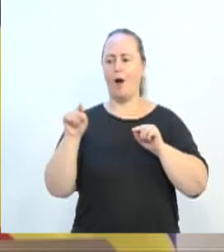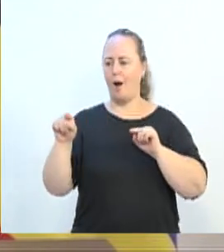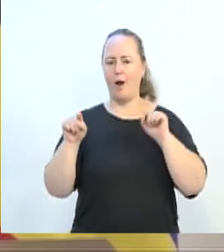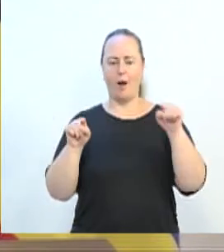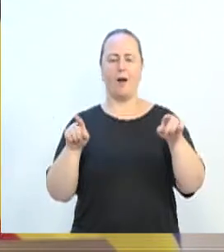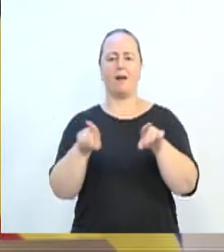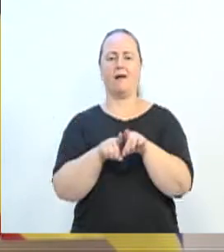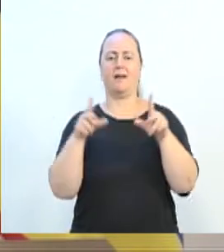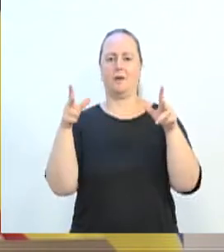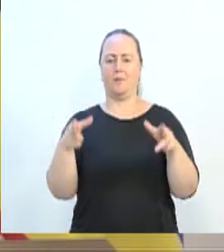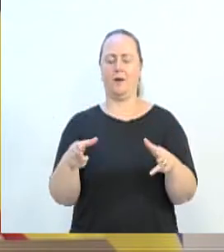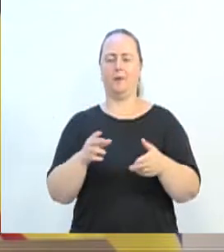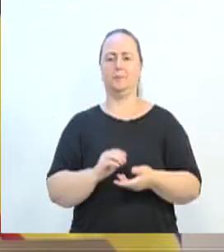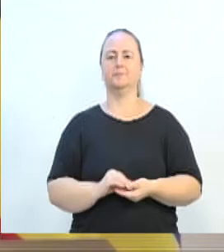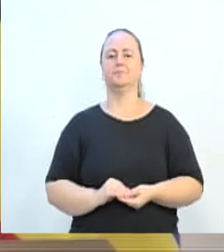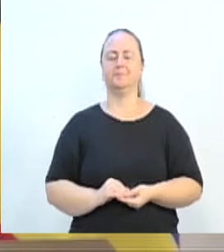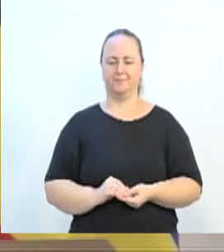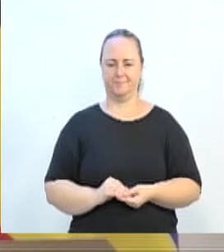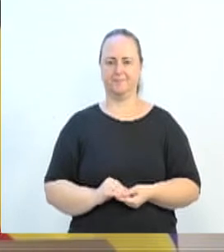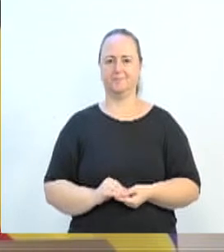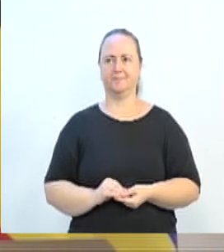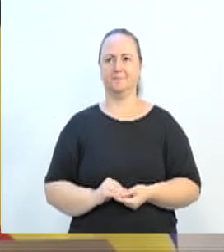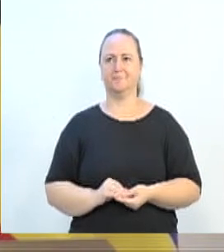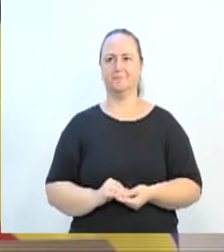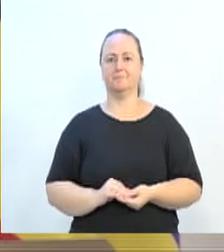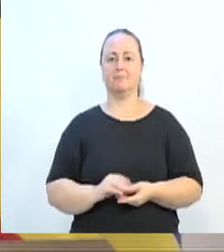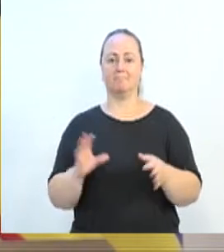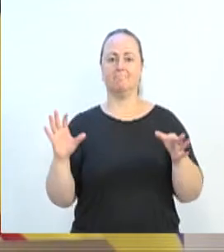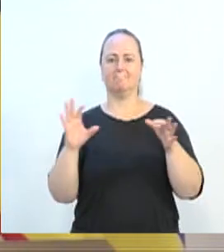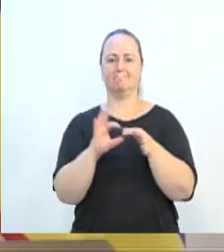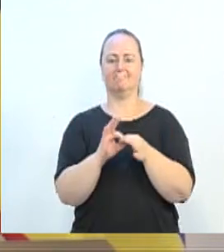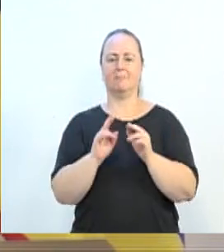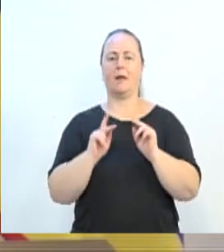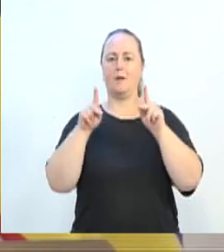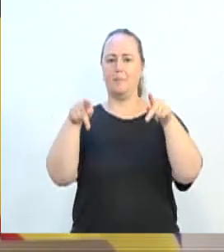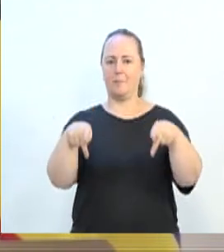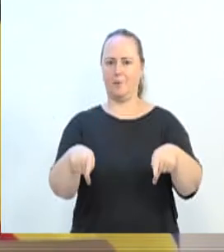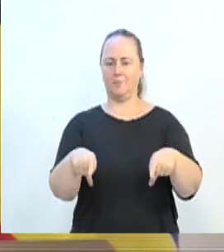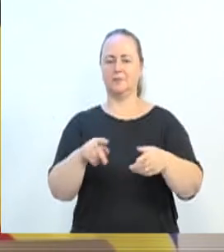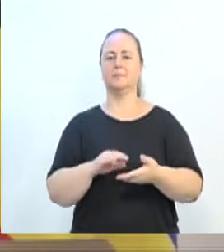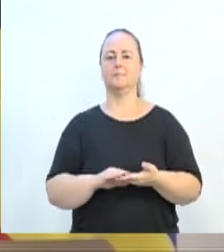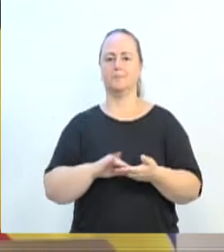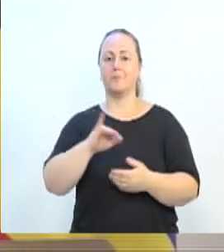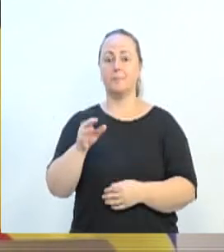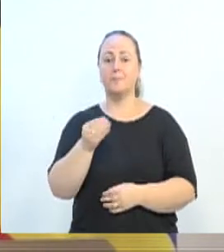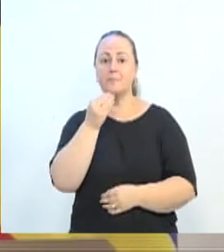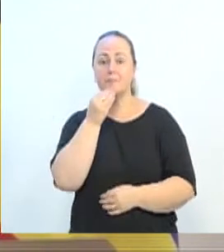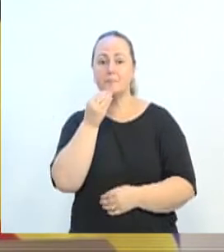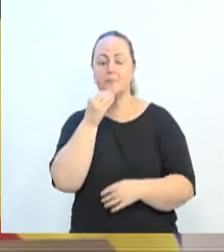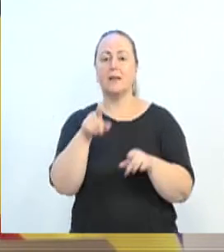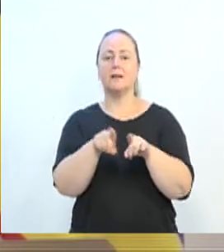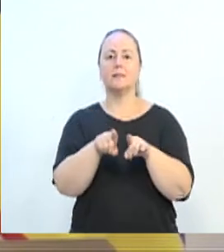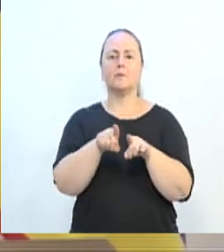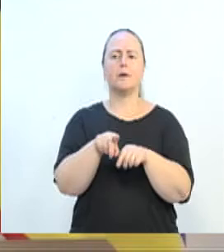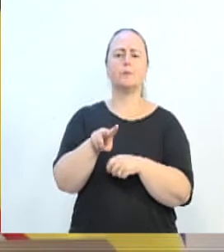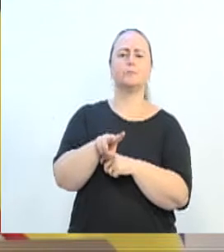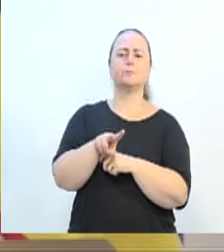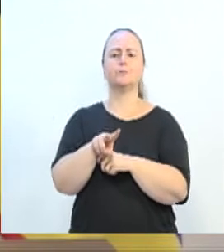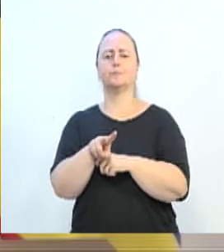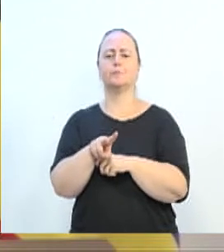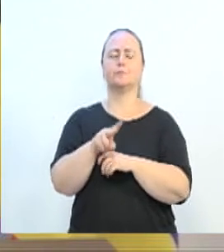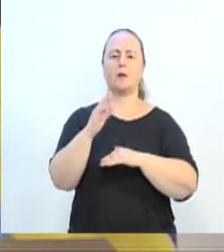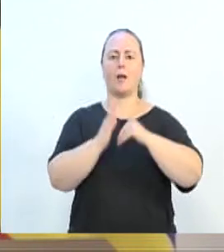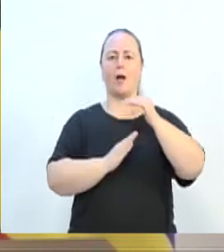da Rua Santa Terezinha, ligando com a Rua Progresso, início da Rua Santa Maria. Também tive a oportunidade de vistoriar a obra de